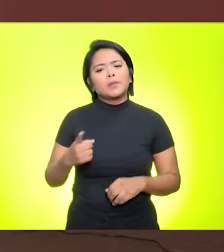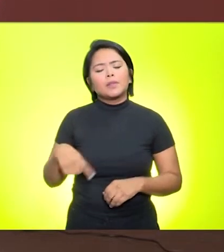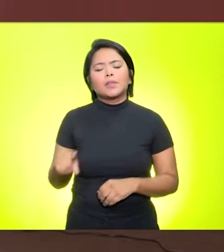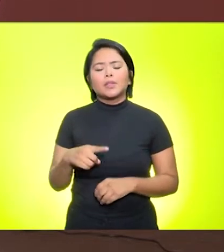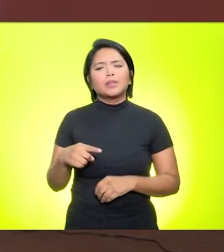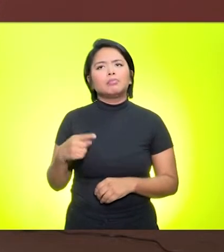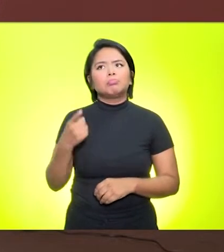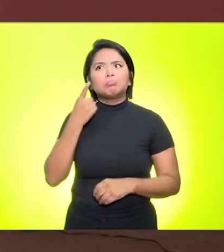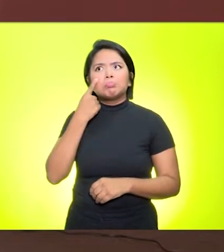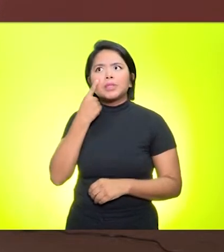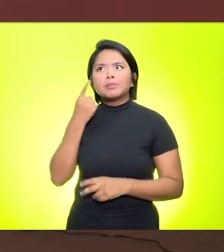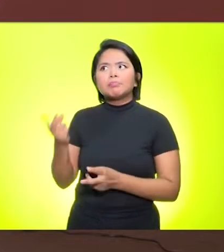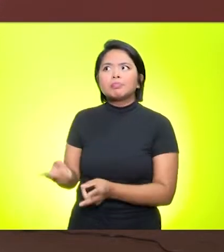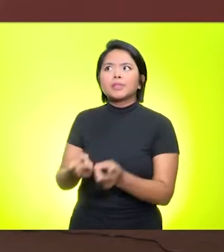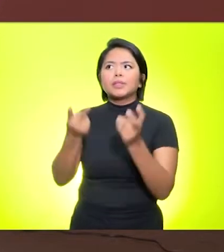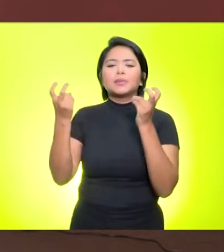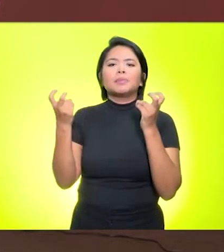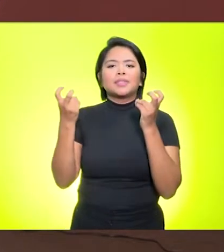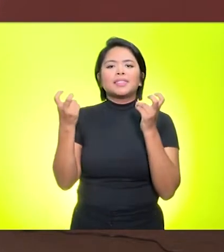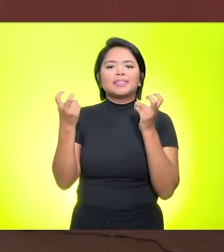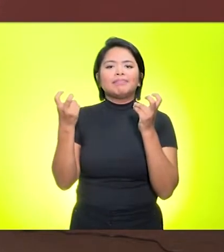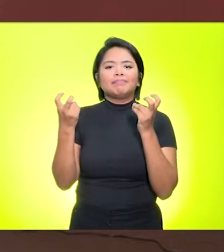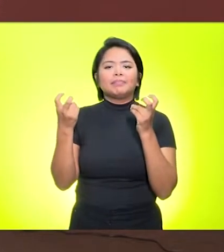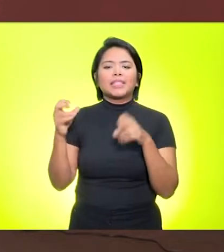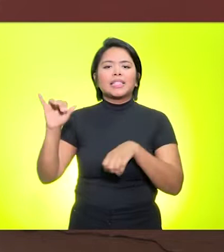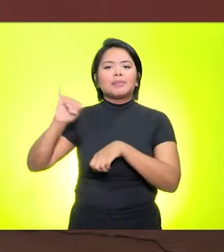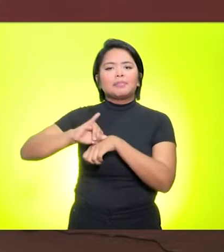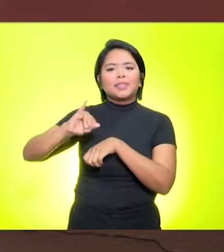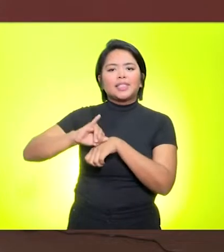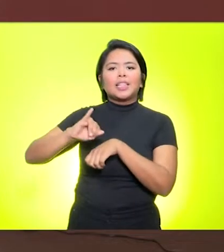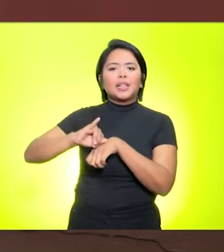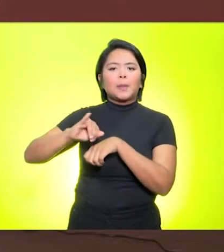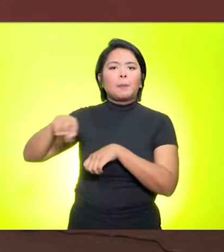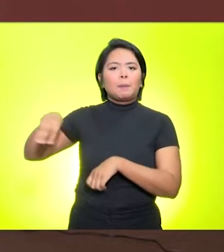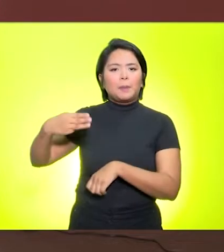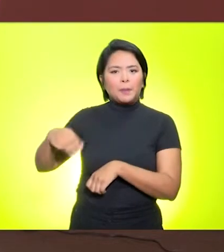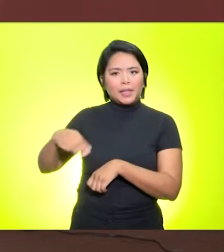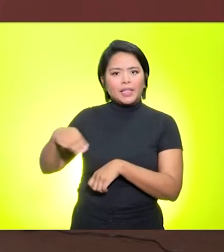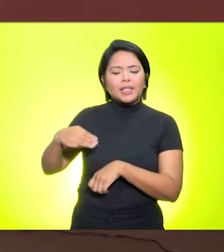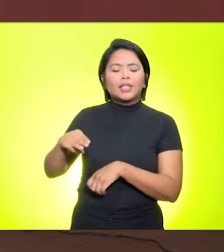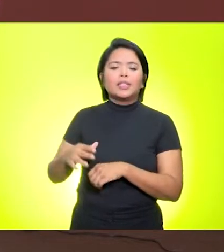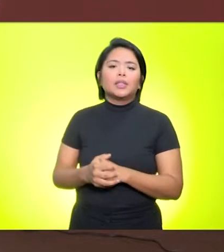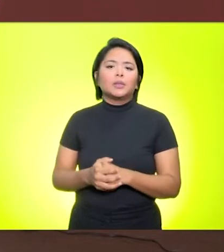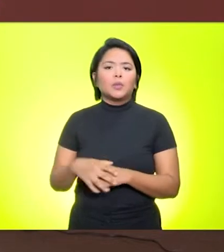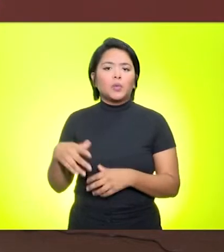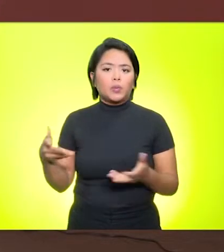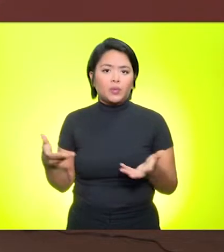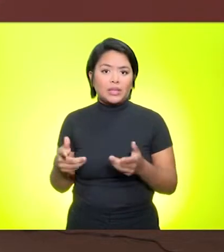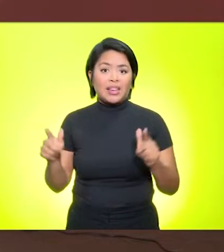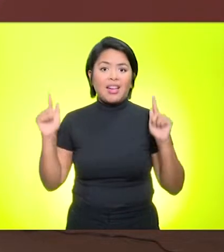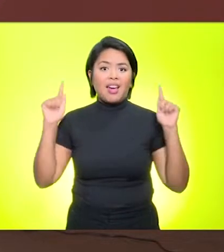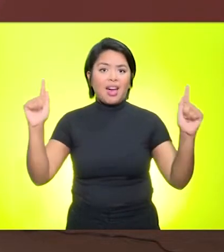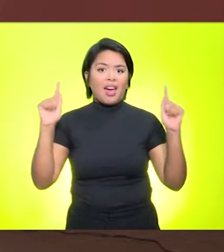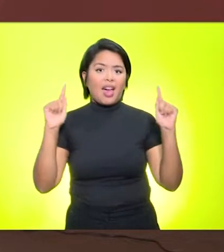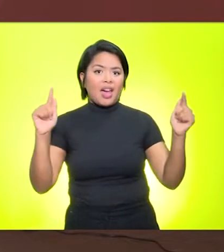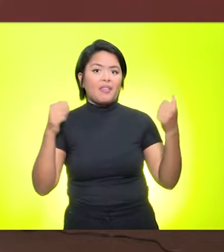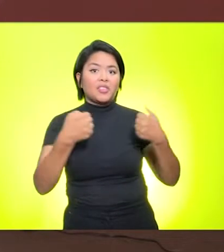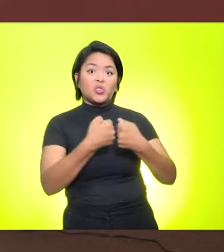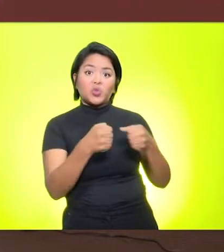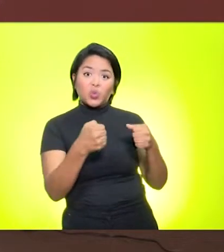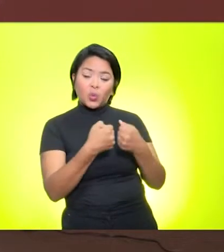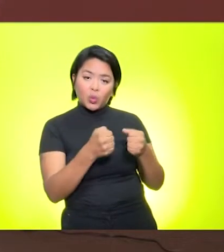isso, por exemplo, na cidade de São Luís. Nós passamos, só esse ano, por duas greves de ônibus.